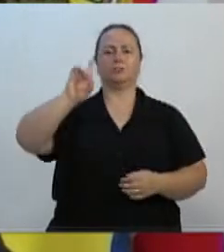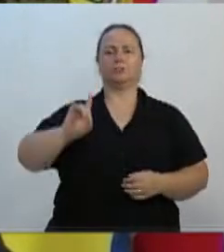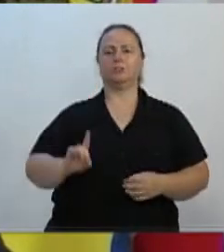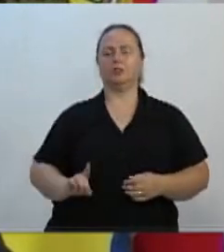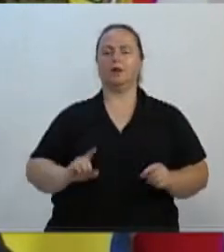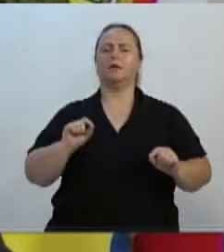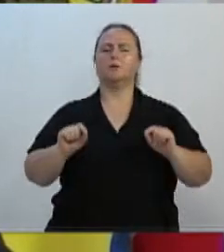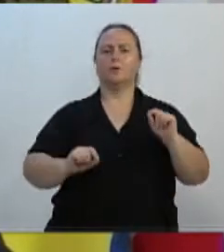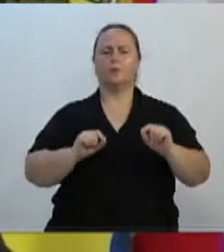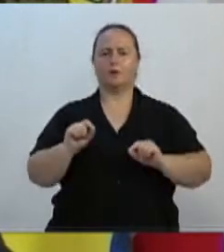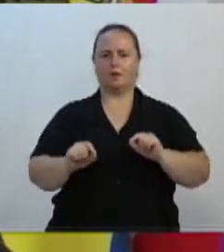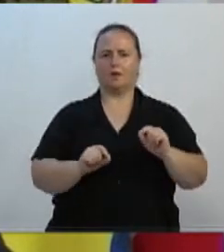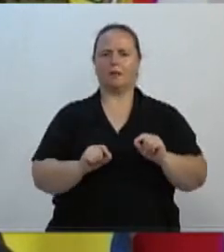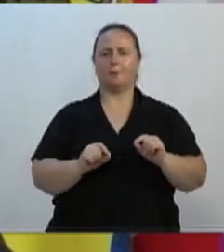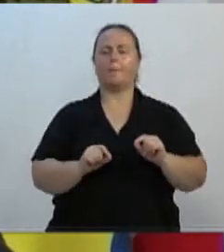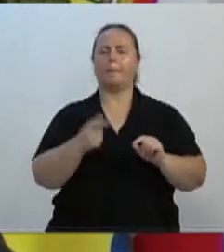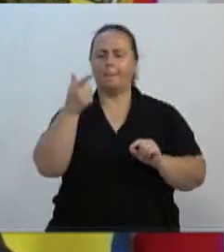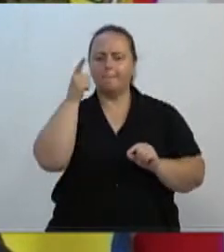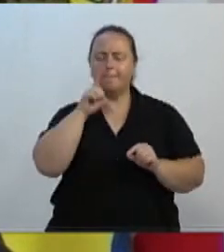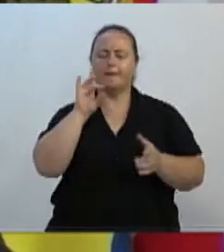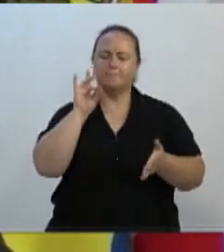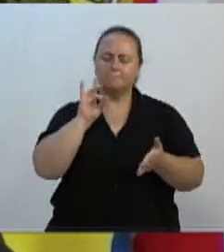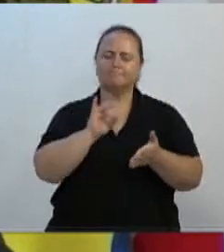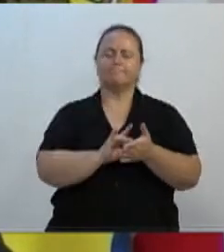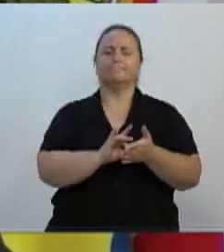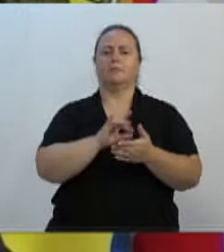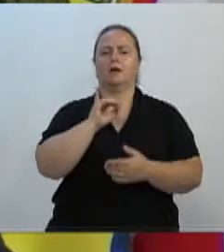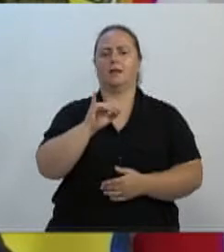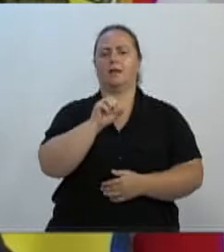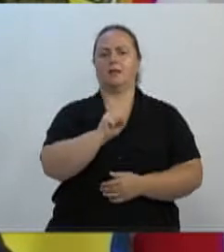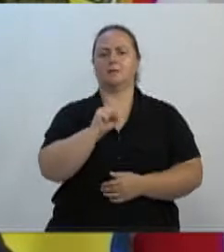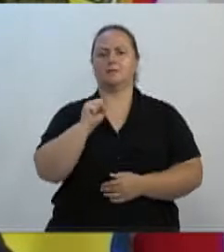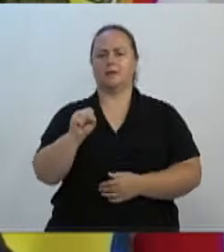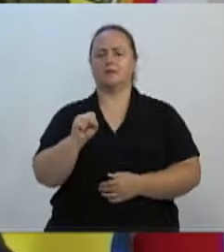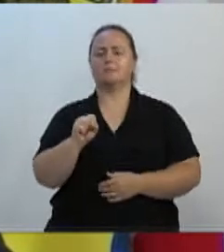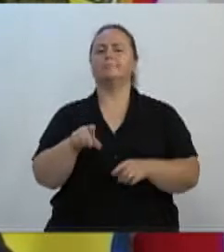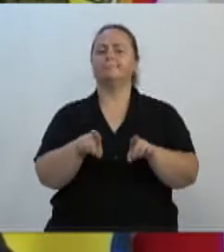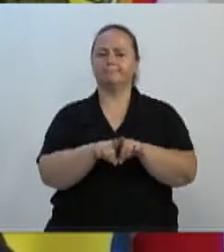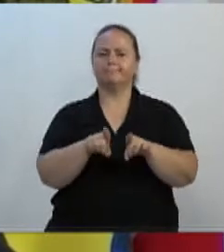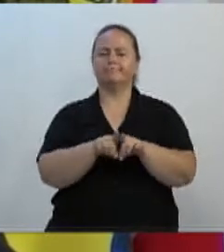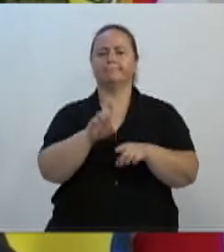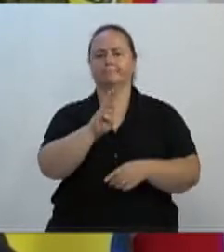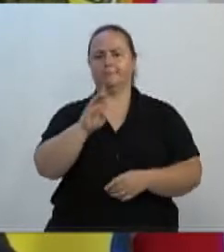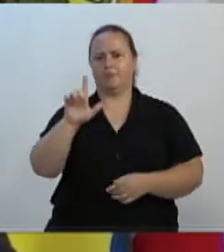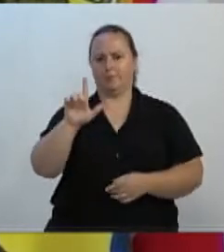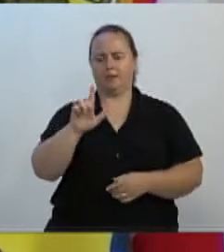federal, para que a gente possa, sim, fazer o uso do ISS fixo também no município de Blumenau.